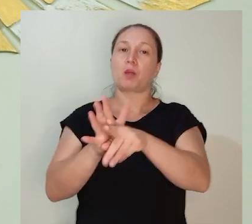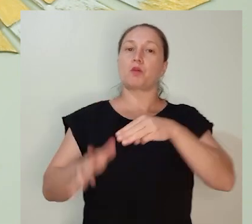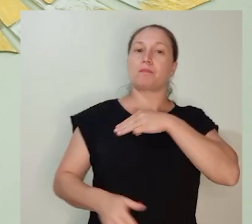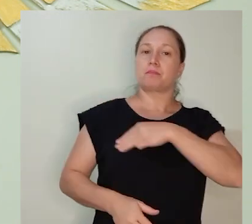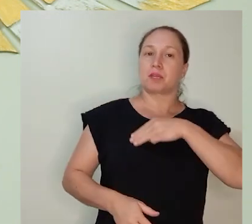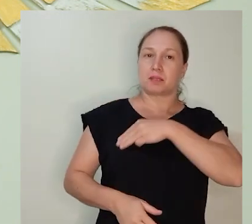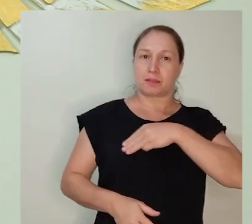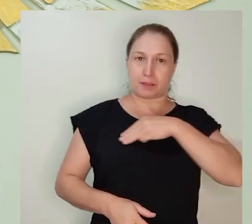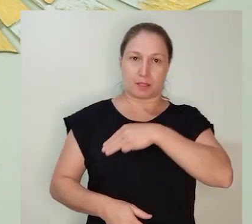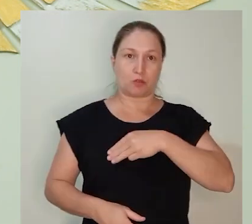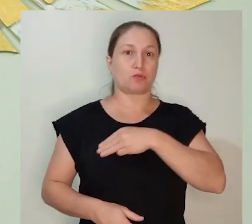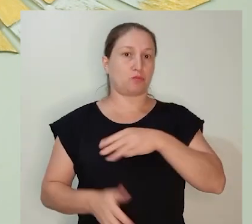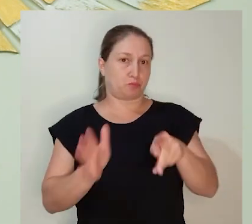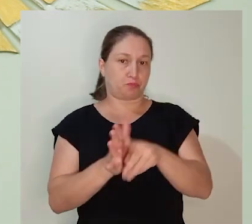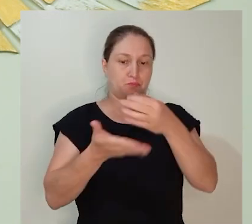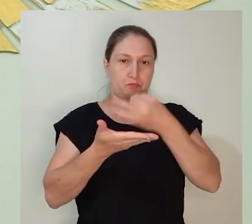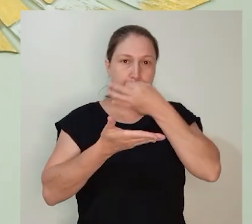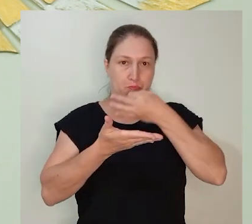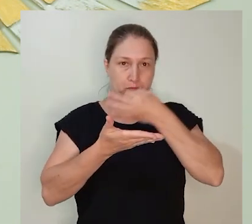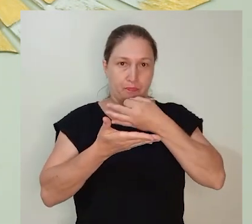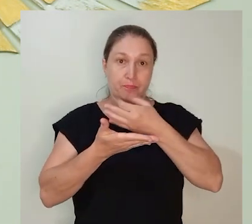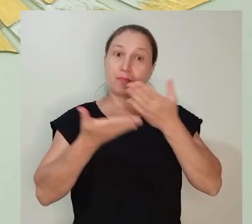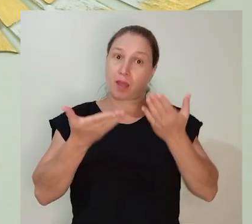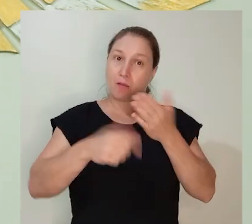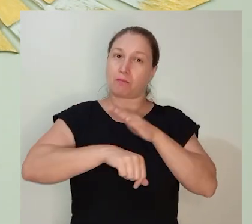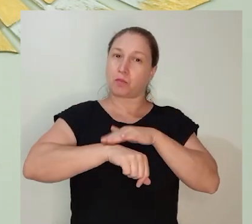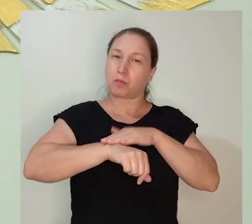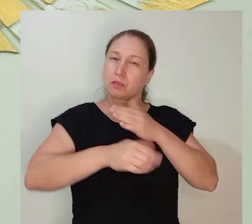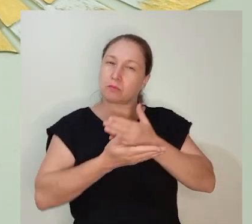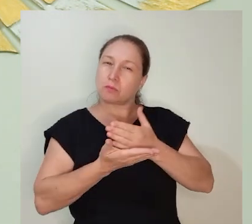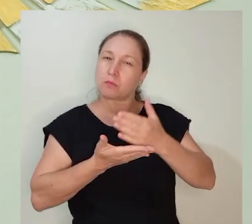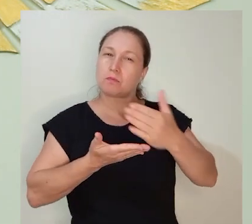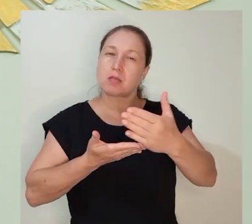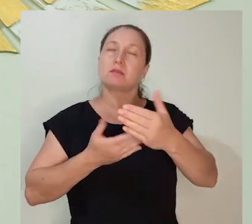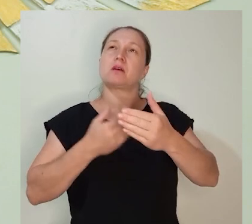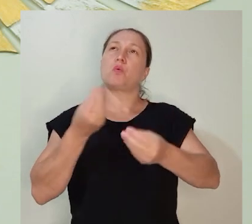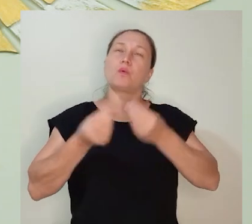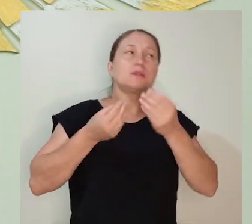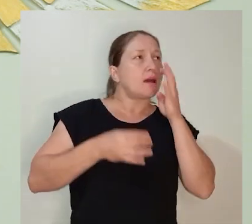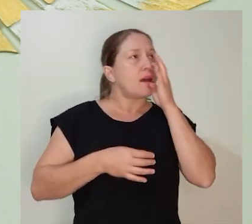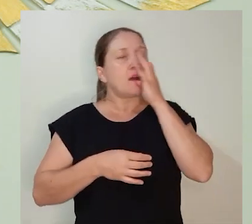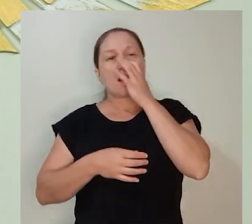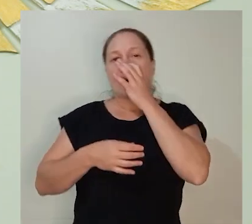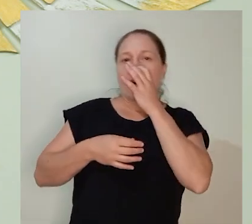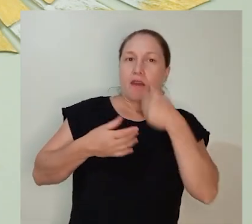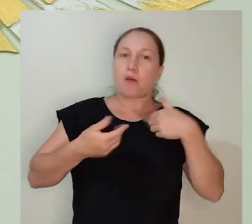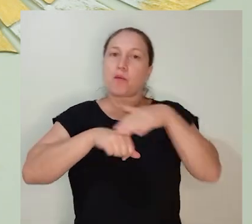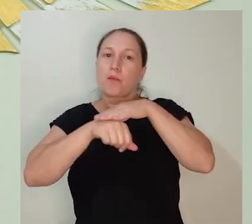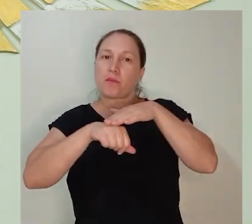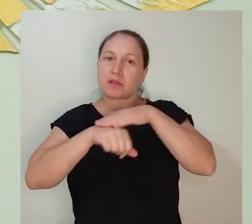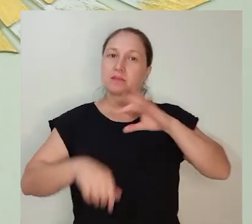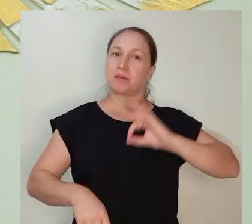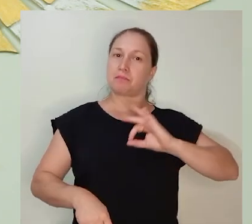instituição de ministro da Sagrada Comunhão. A partir daquele momento, conversando com o párogo da paróquia, hoje